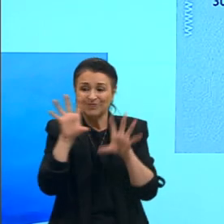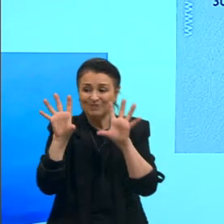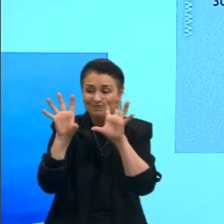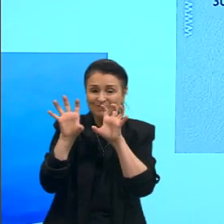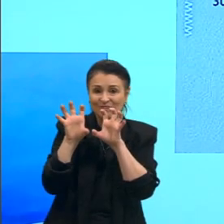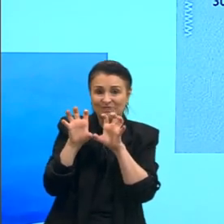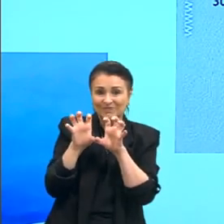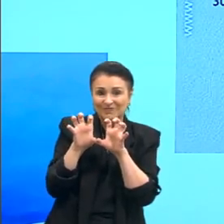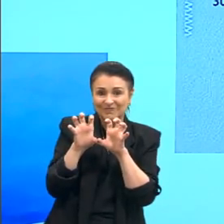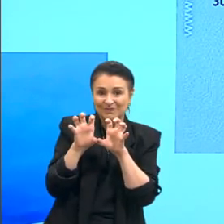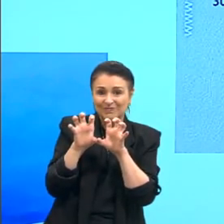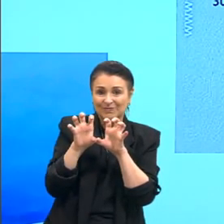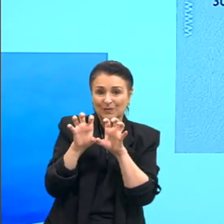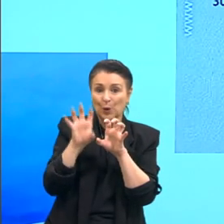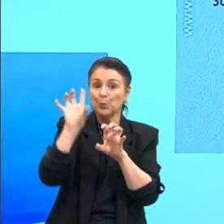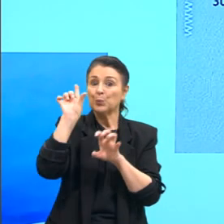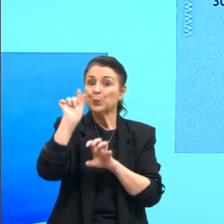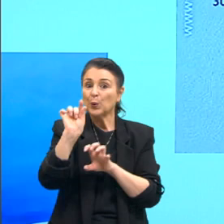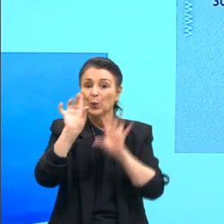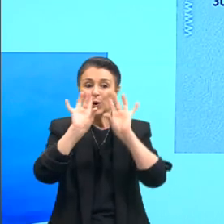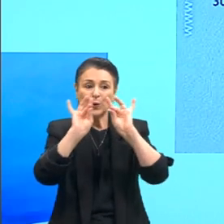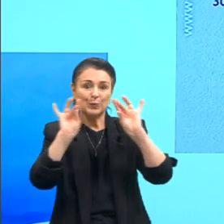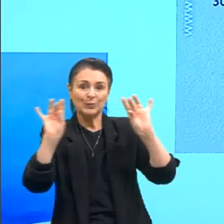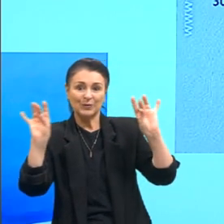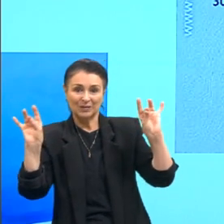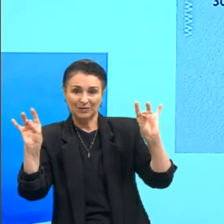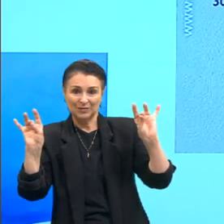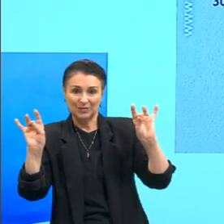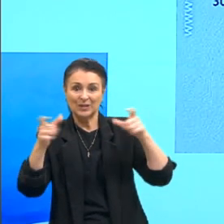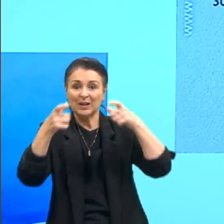né, aqui vai ser super seca essa região aqui, tá?